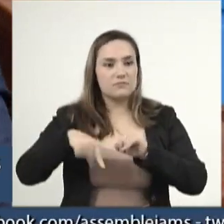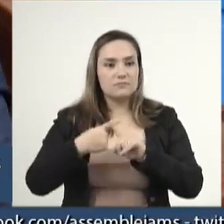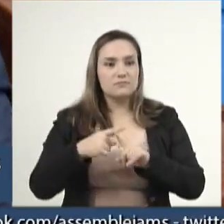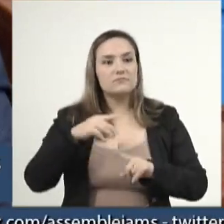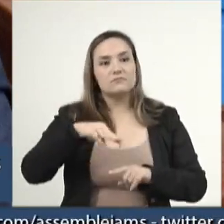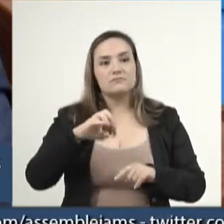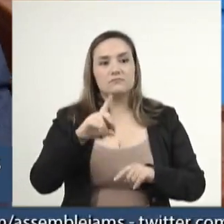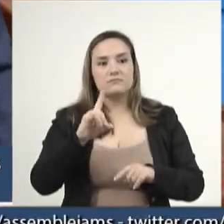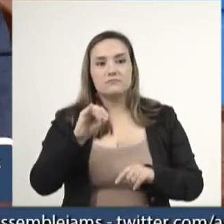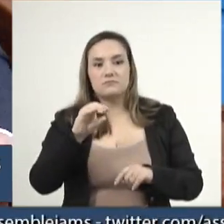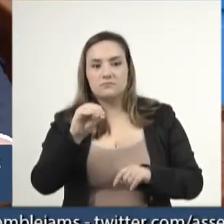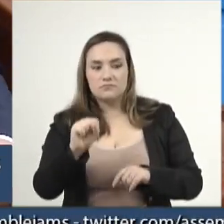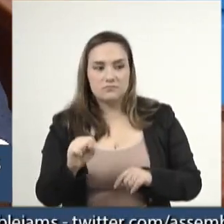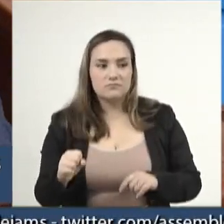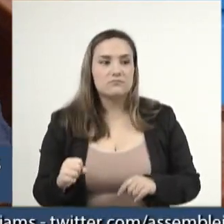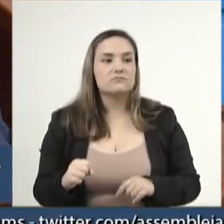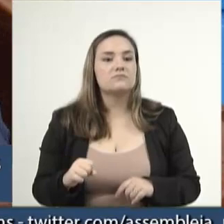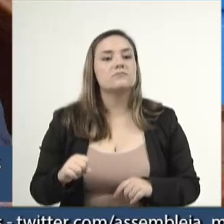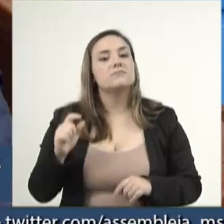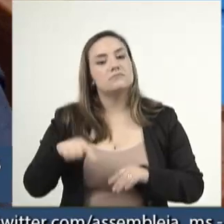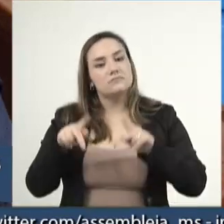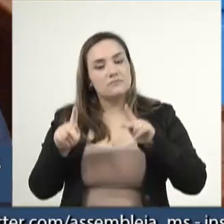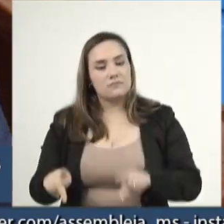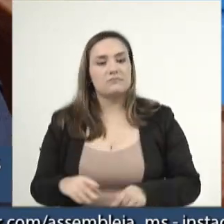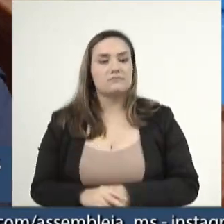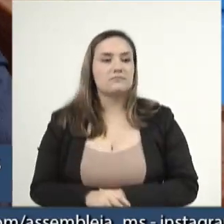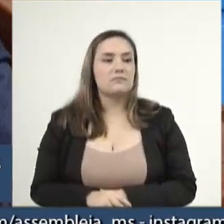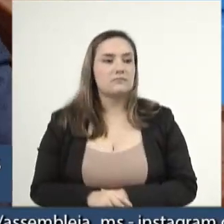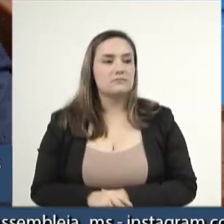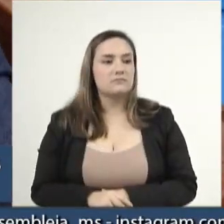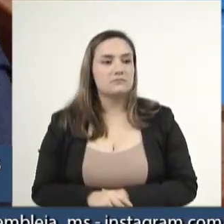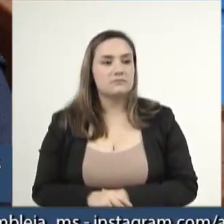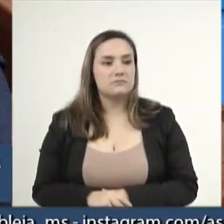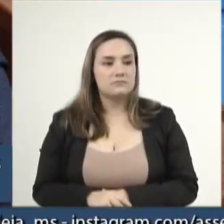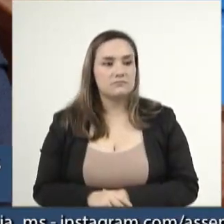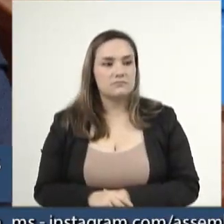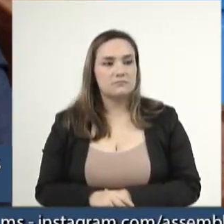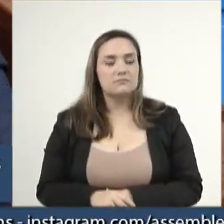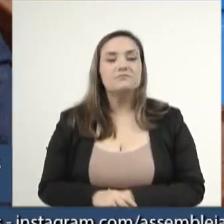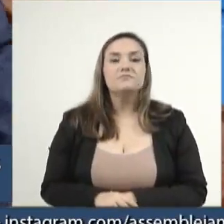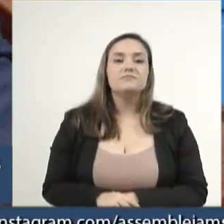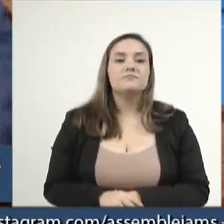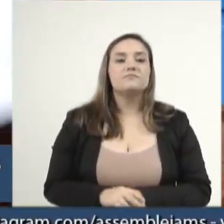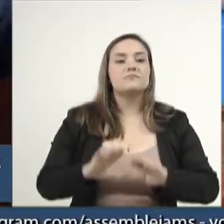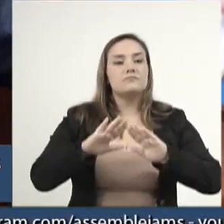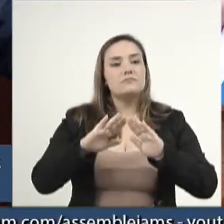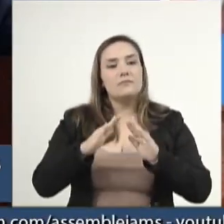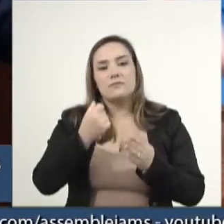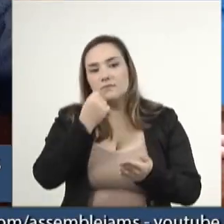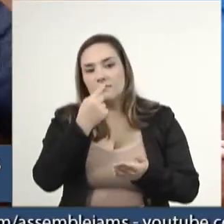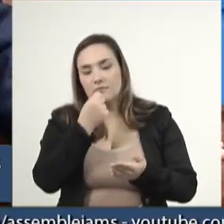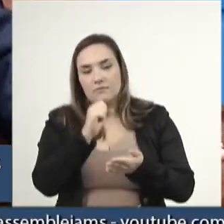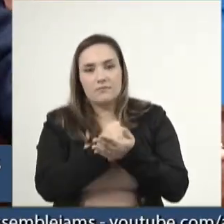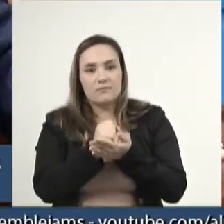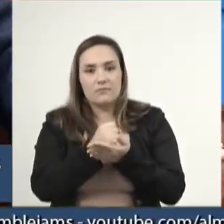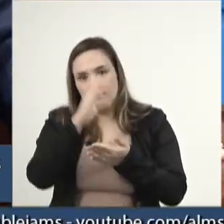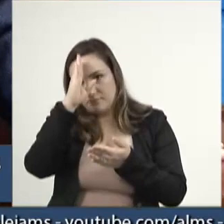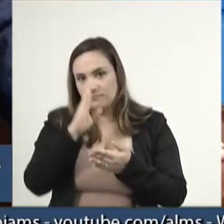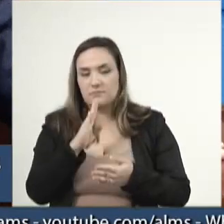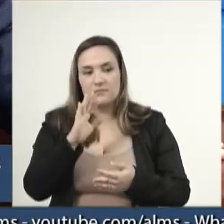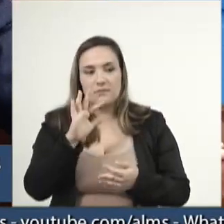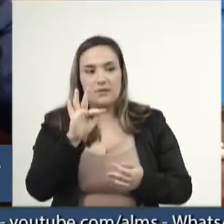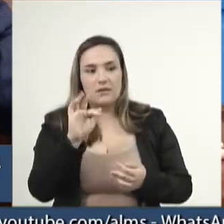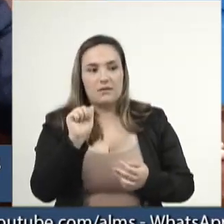garantir mais médicos para a população. Farmácia Popular foi extinta pelo